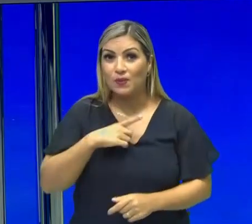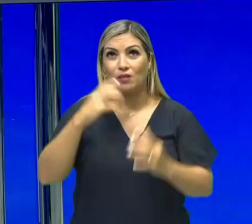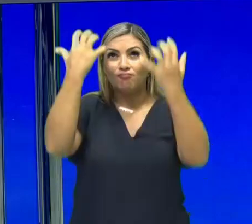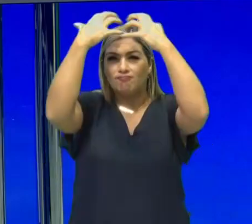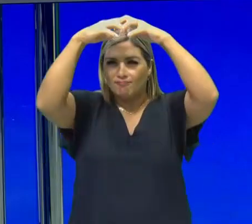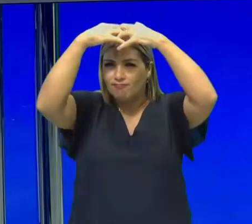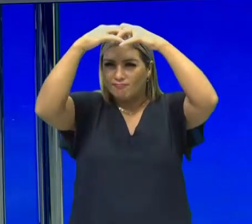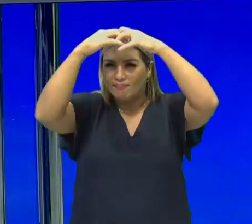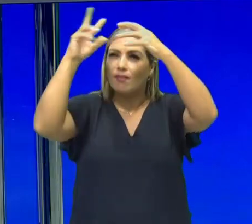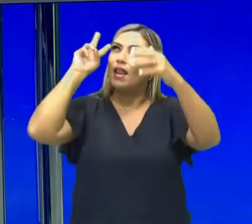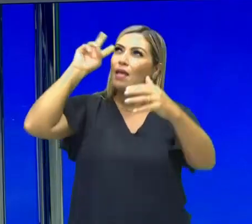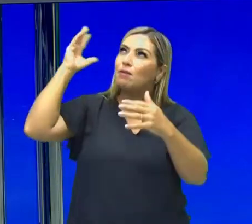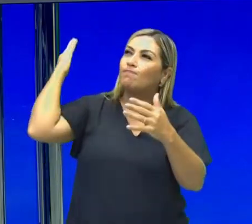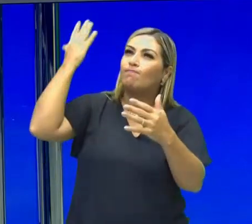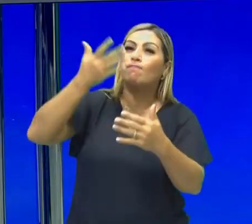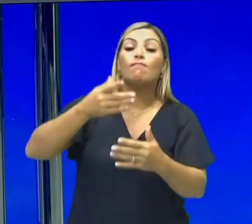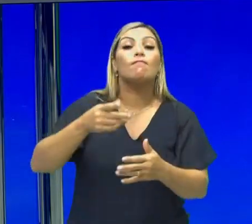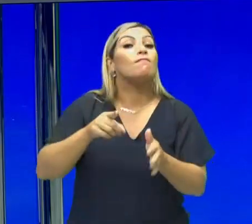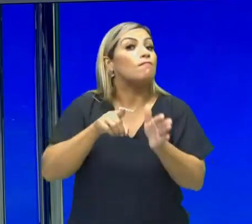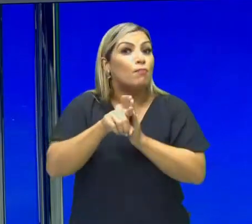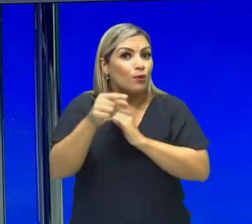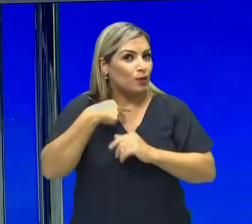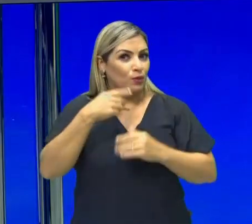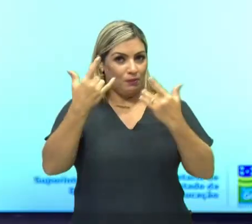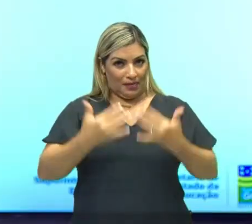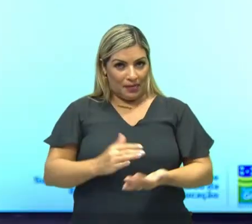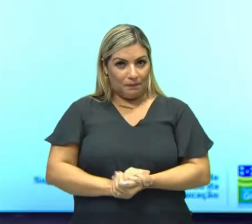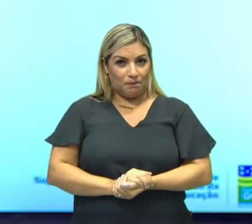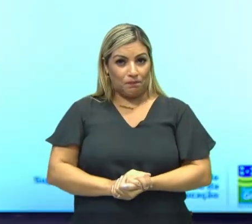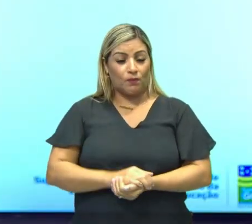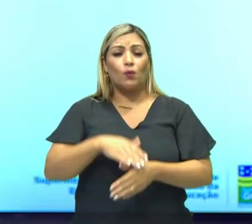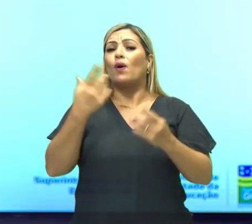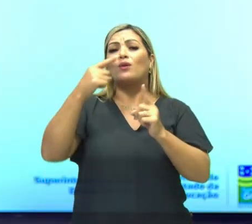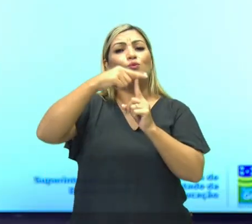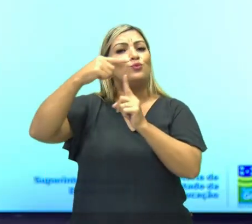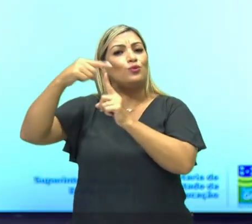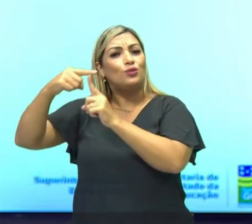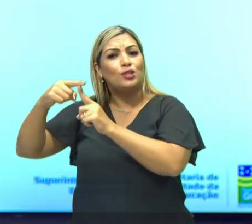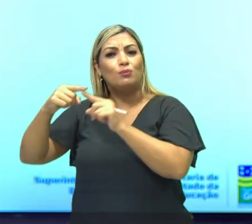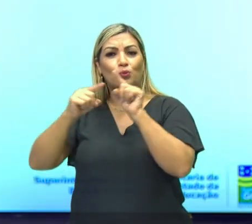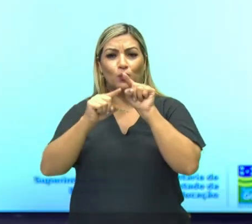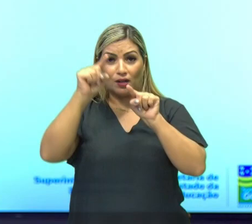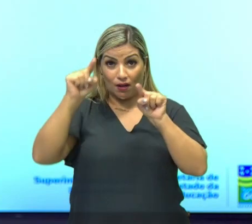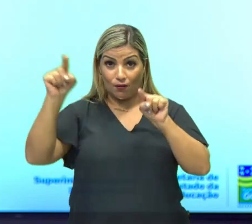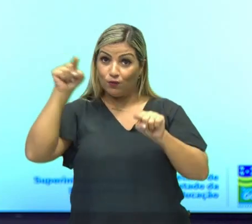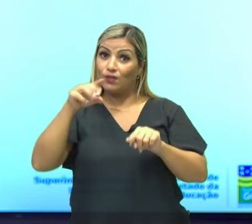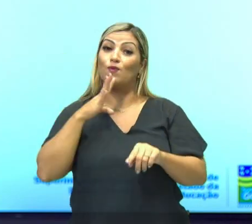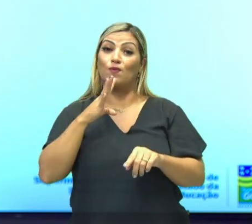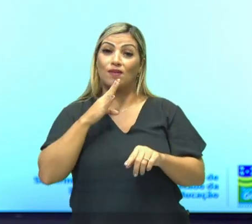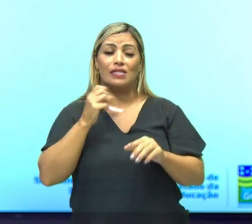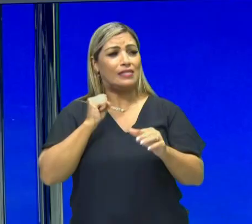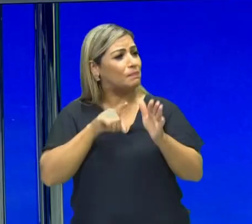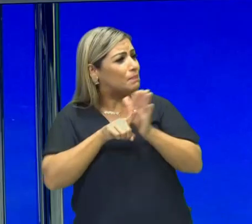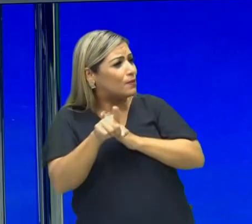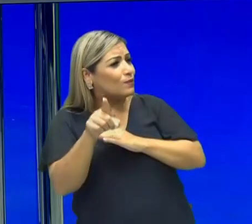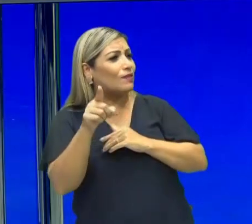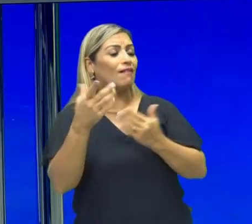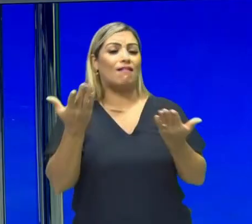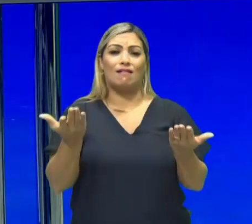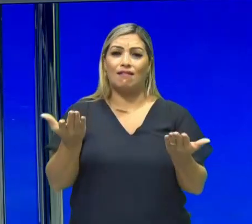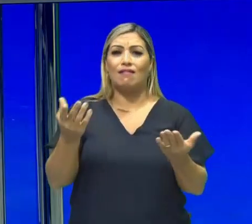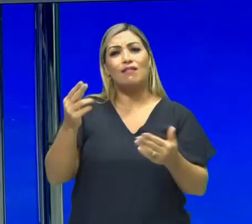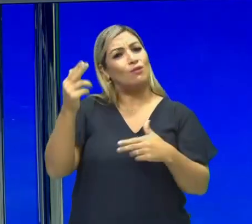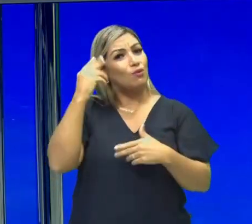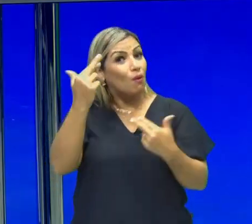mente agora. Qual que é a pergunta que eu falei? Quais são os tipos de gráfico que você conhece? Se eu perguntar isso, é